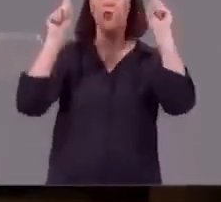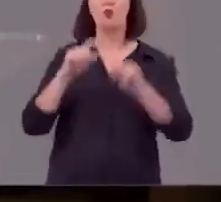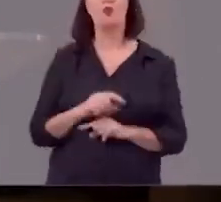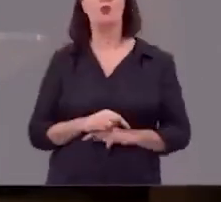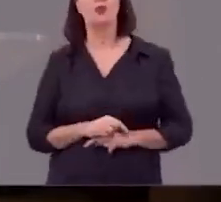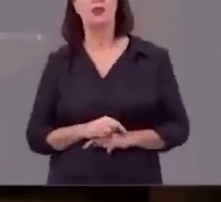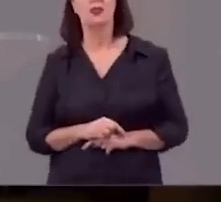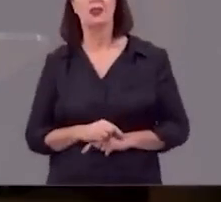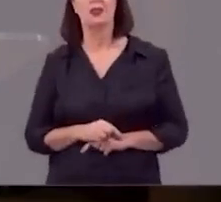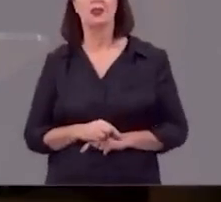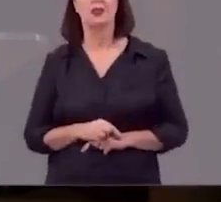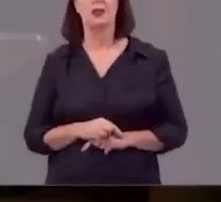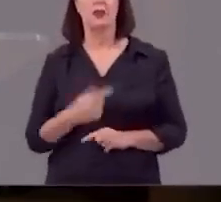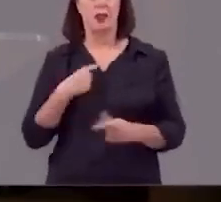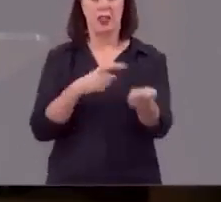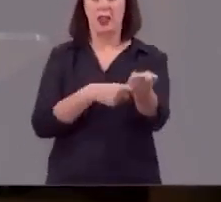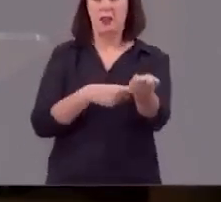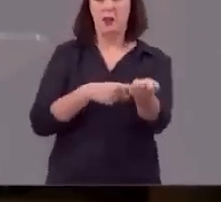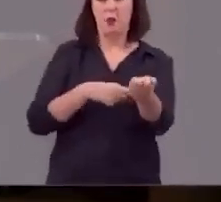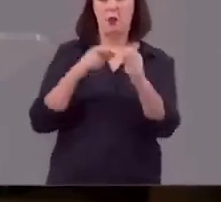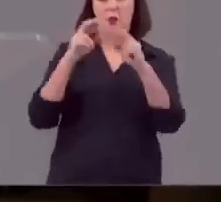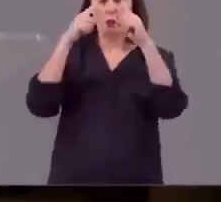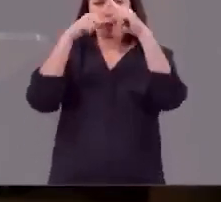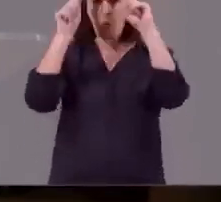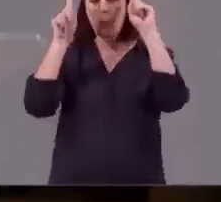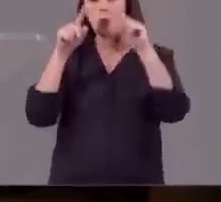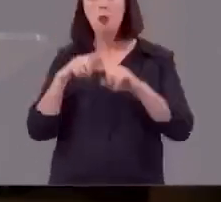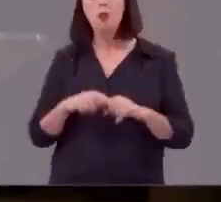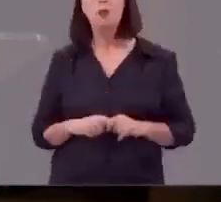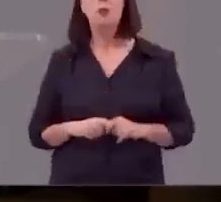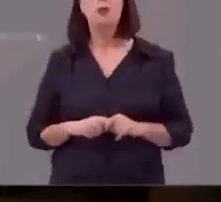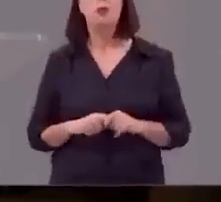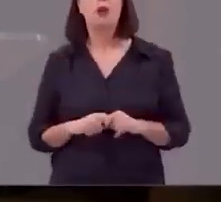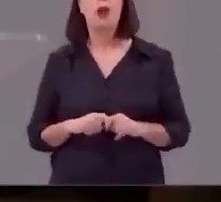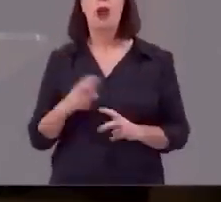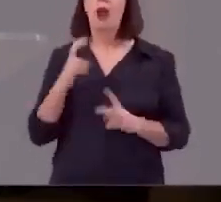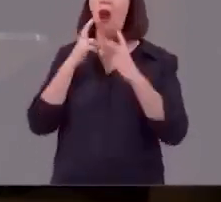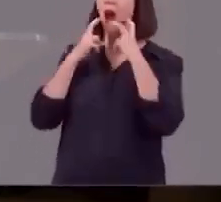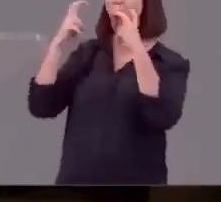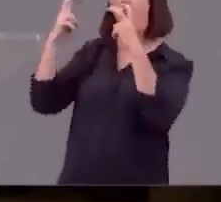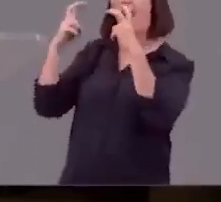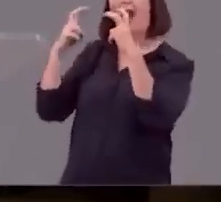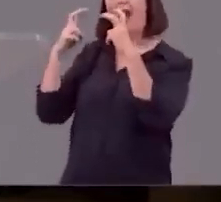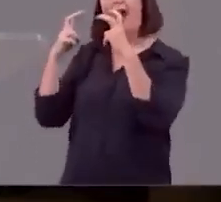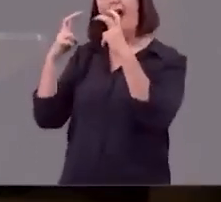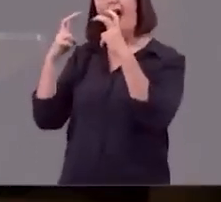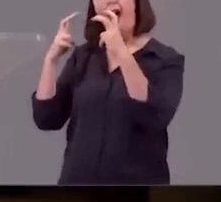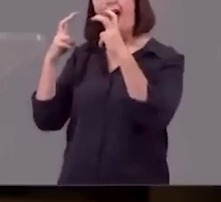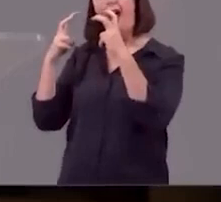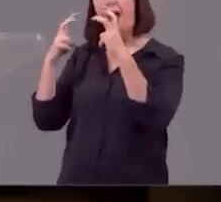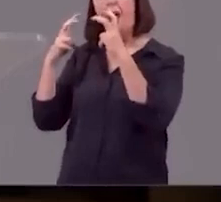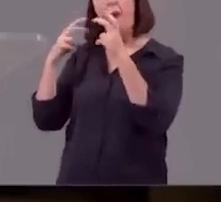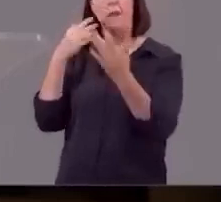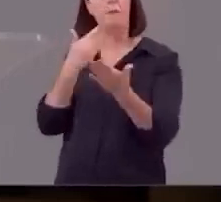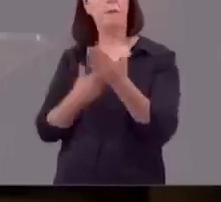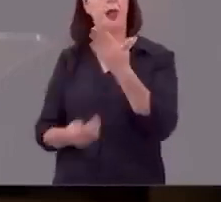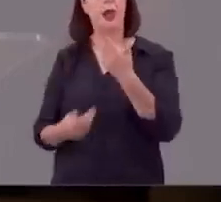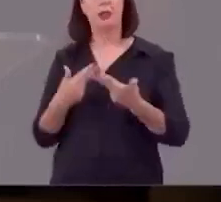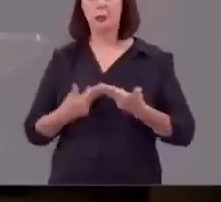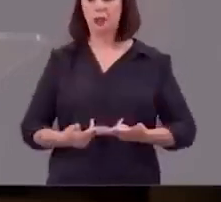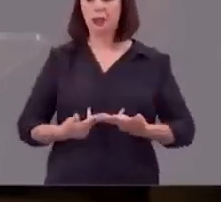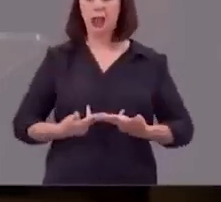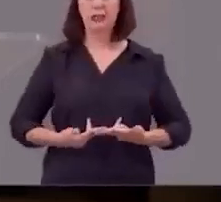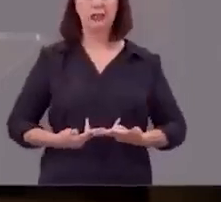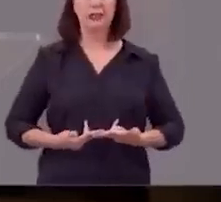fica nervoso levanta a voz perde as estribeiras